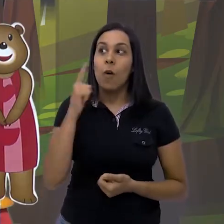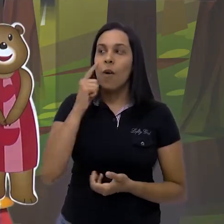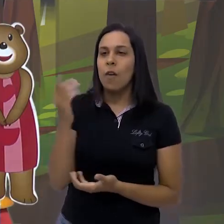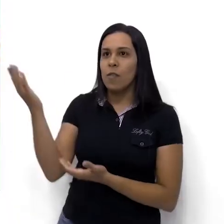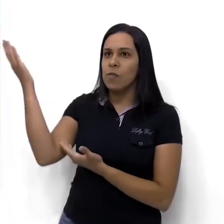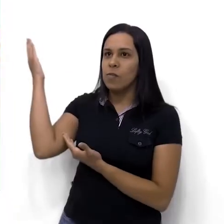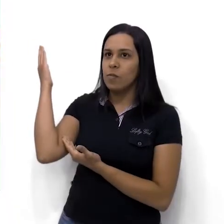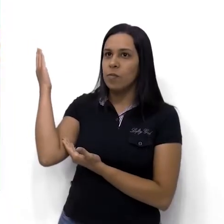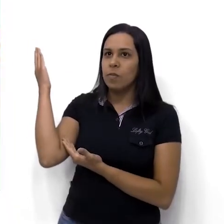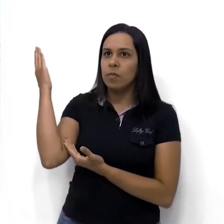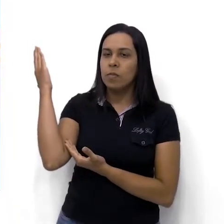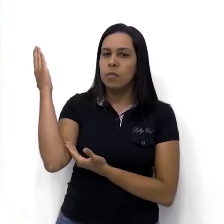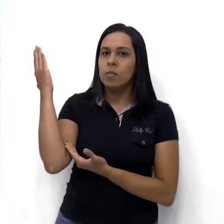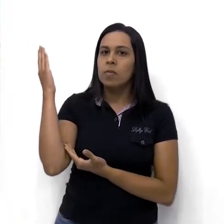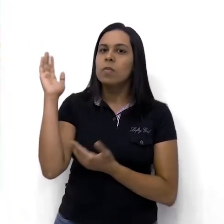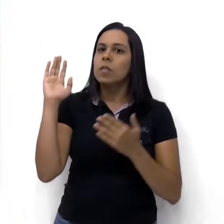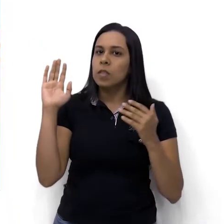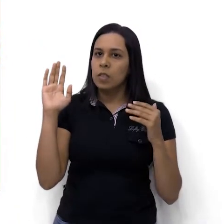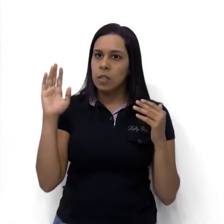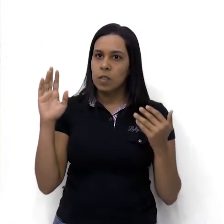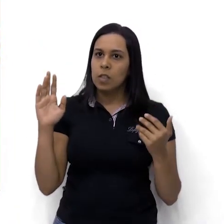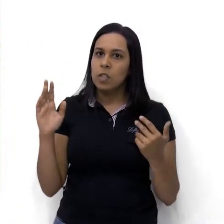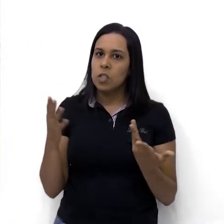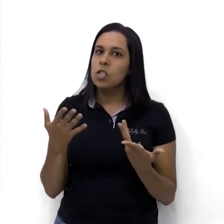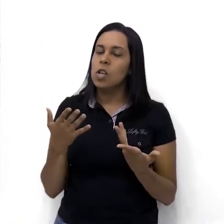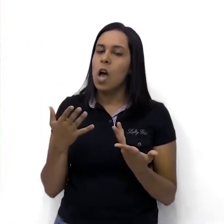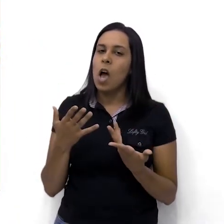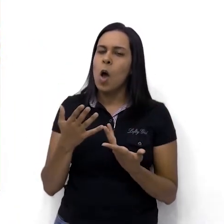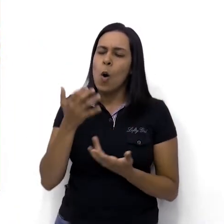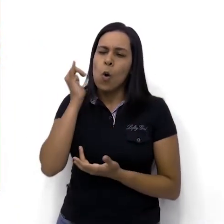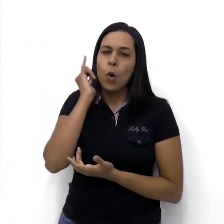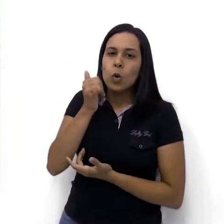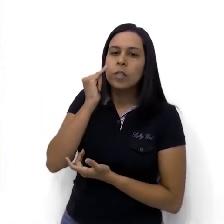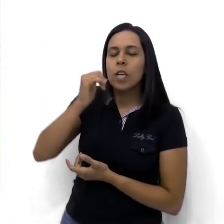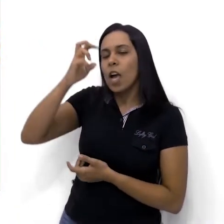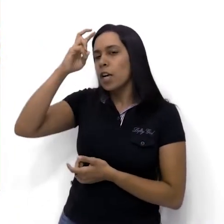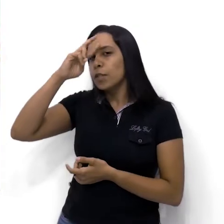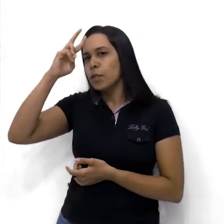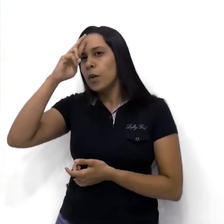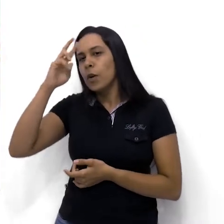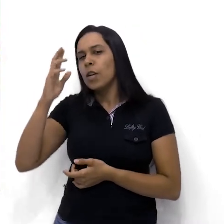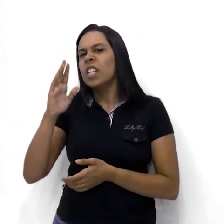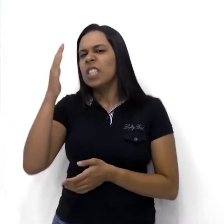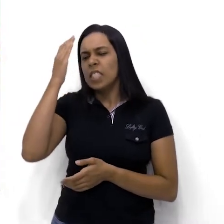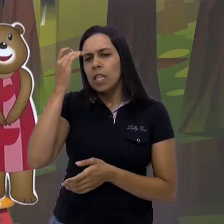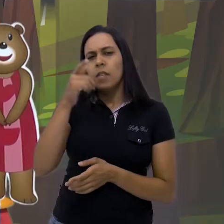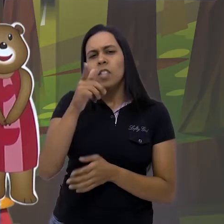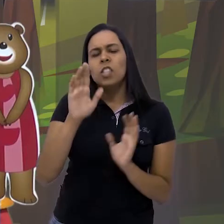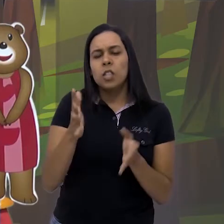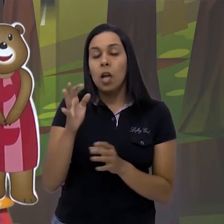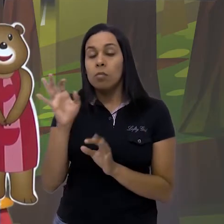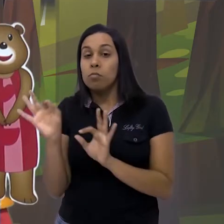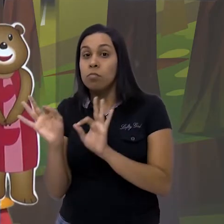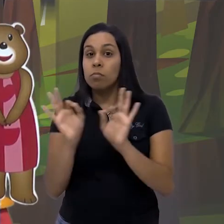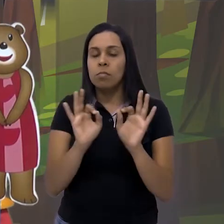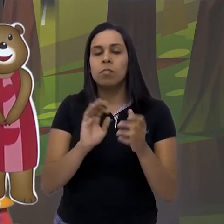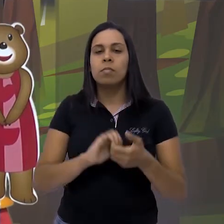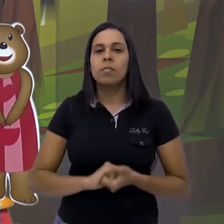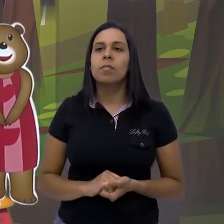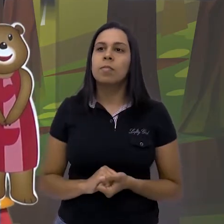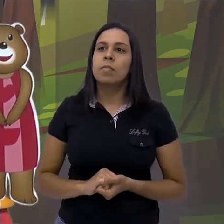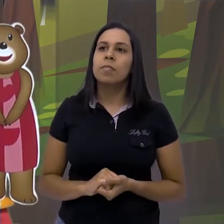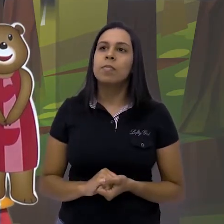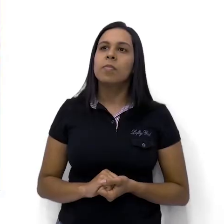Ó, escute a história com atenção. Essa história que eu contei, né? Tenho certeza que vocês prestaram bastante atenção.